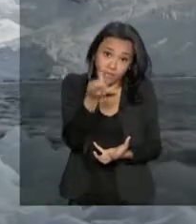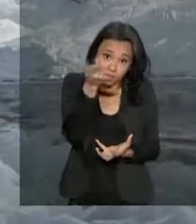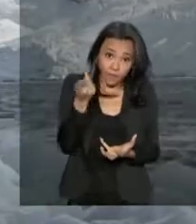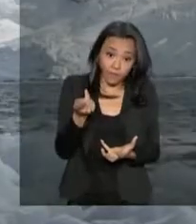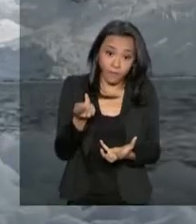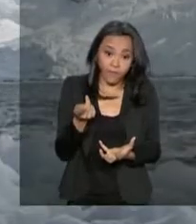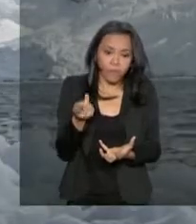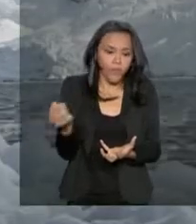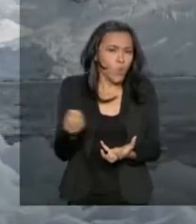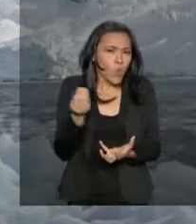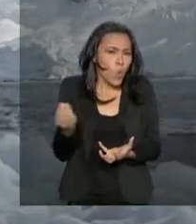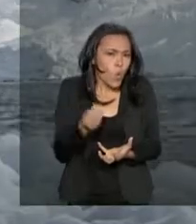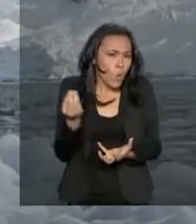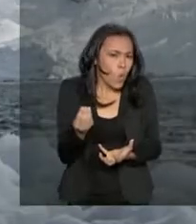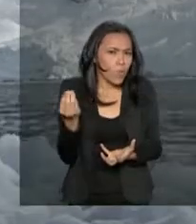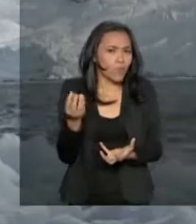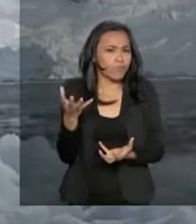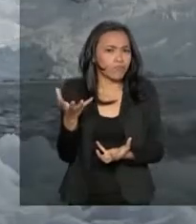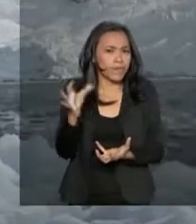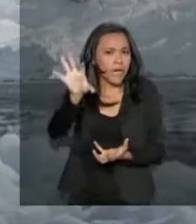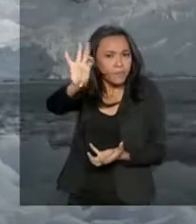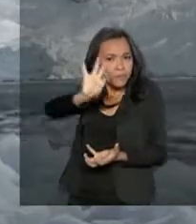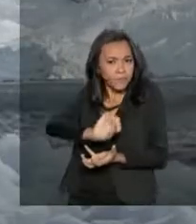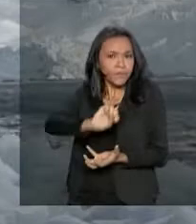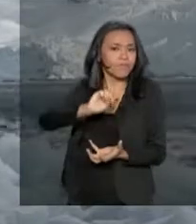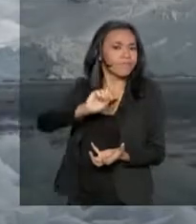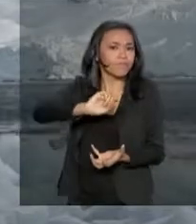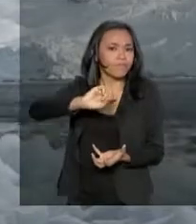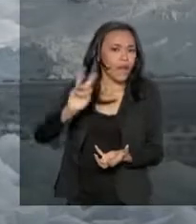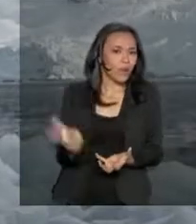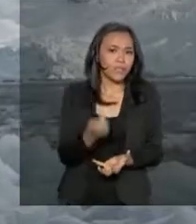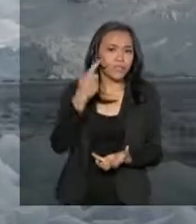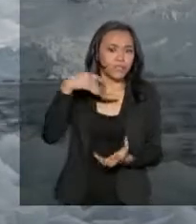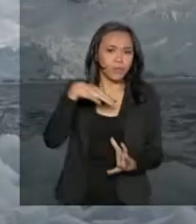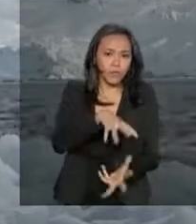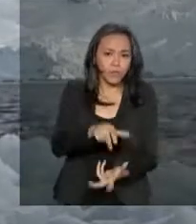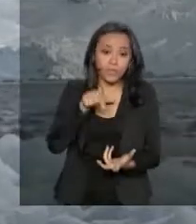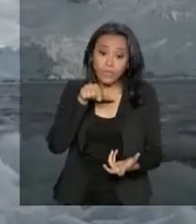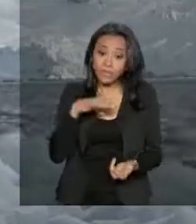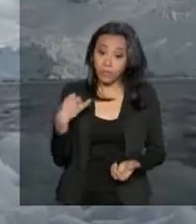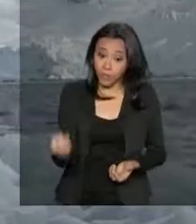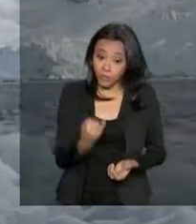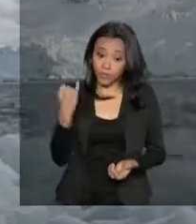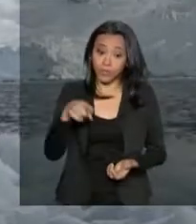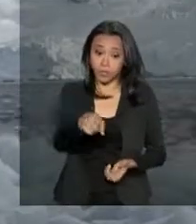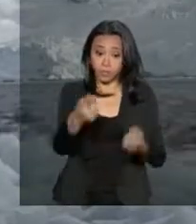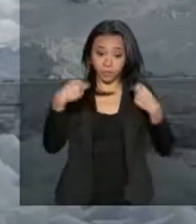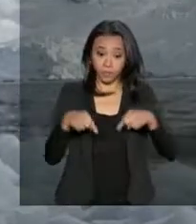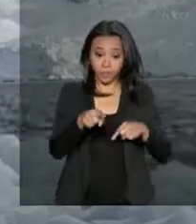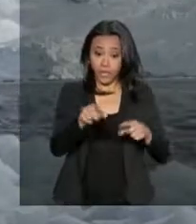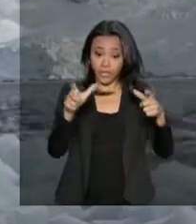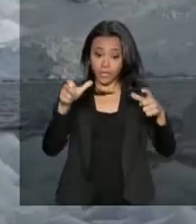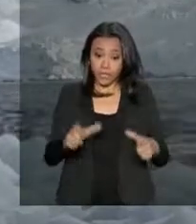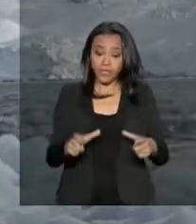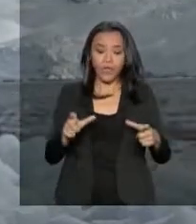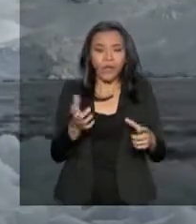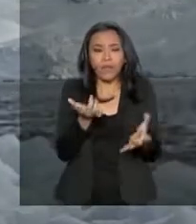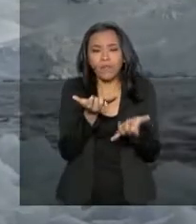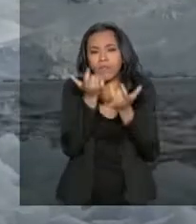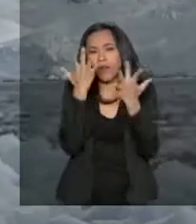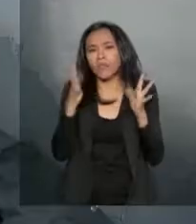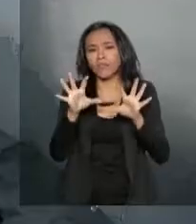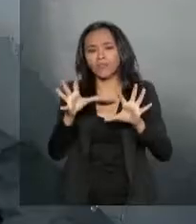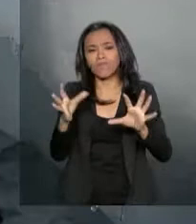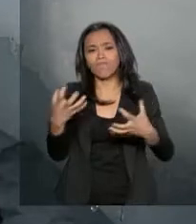entender como está sendo absorvido nessa área do planeta é muitíssimo importante. A Antártica é especialmente sensível sobre essa